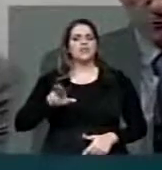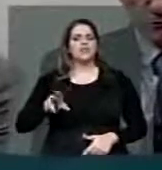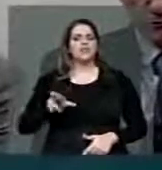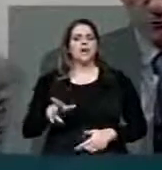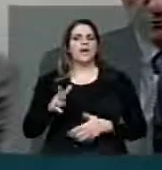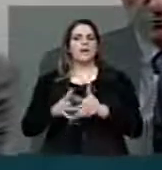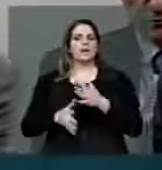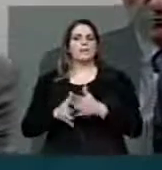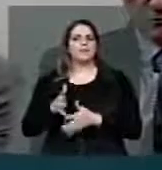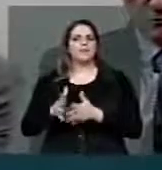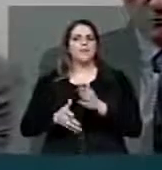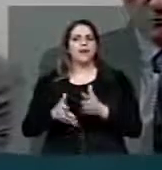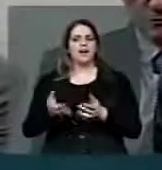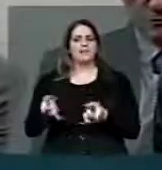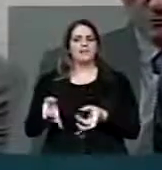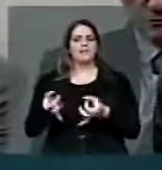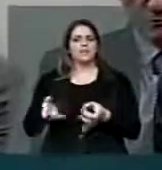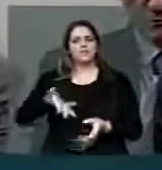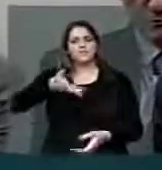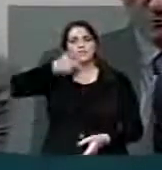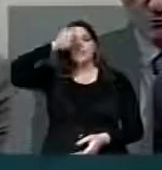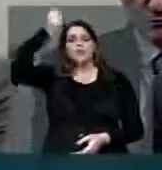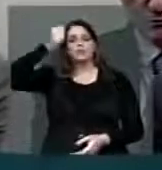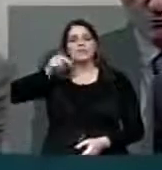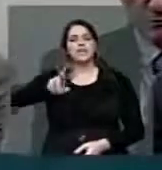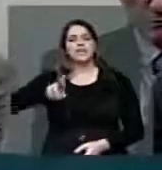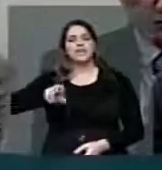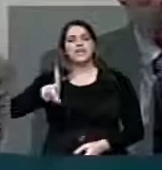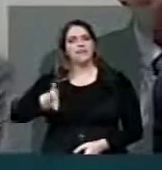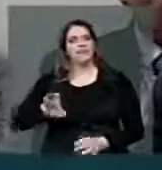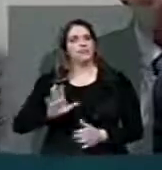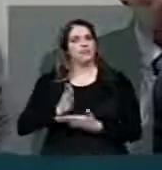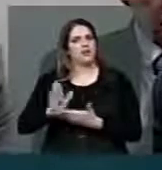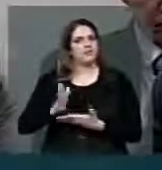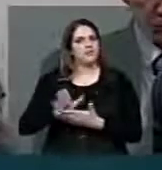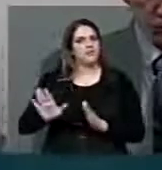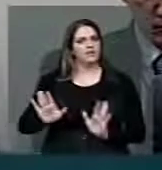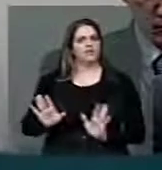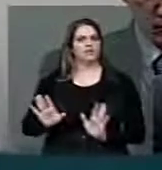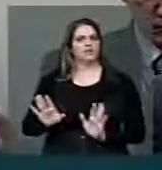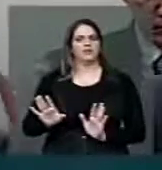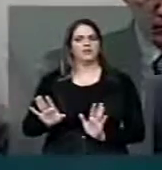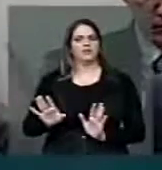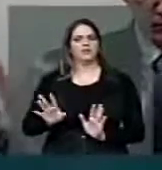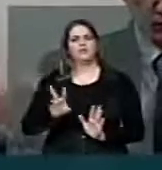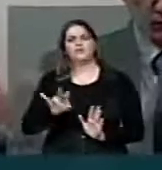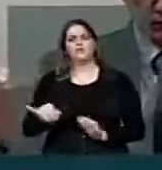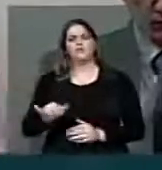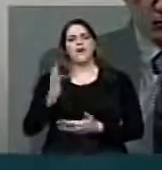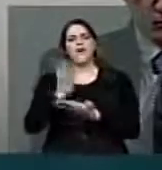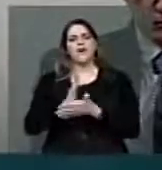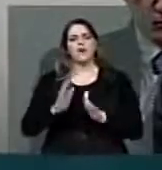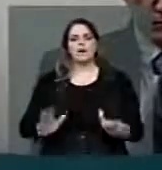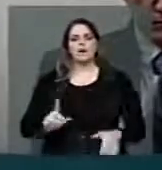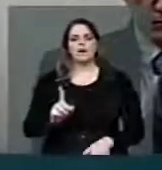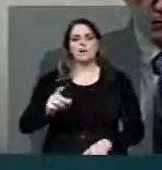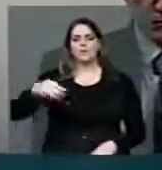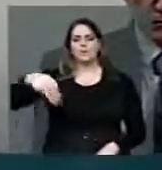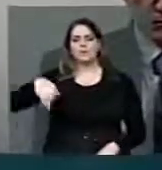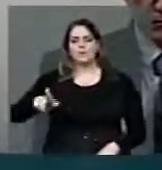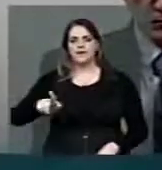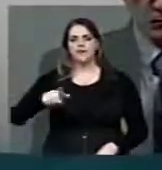Então nós nunca dissemos que garantir a neutralidade da rede iria acabar com a internet de um mega, dois mega ou dez mega.